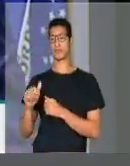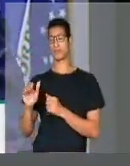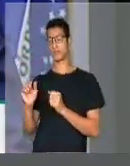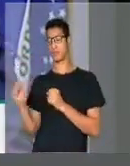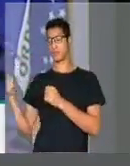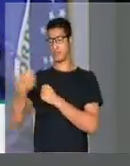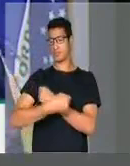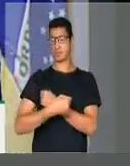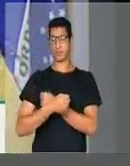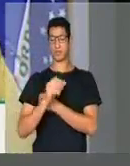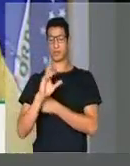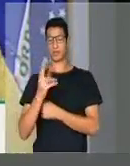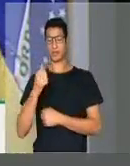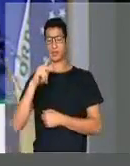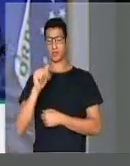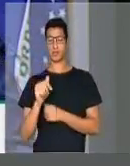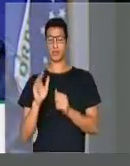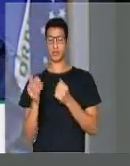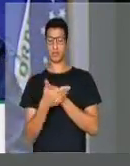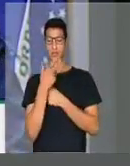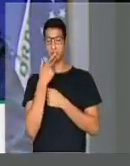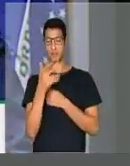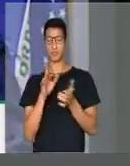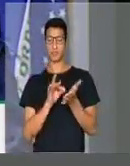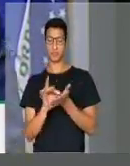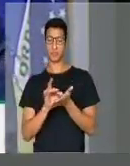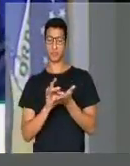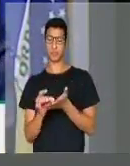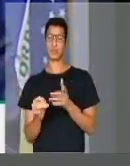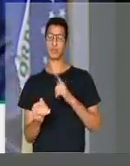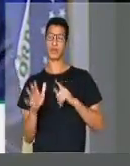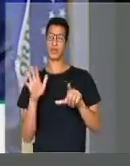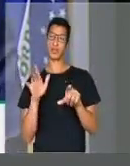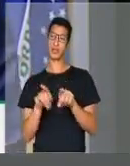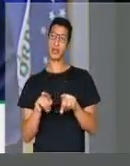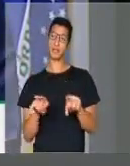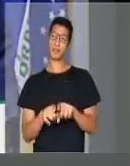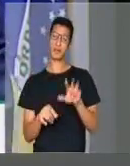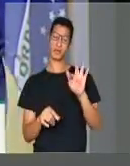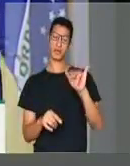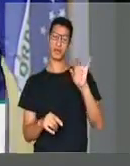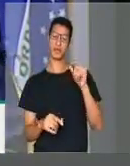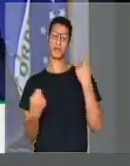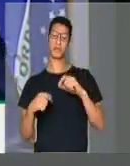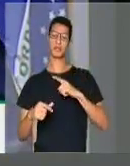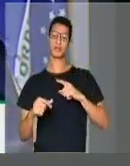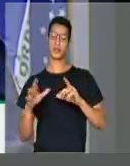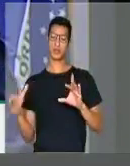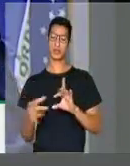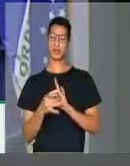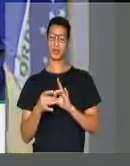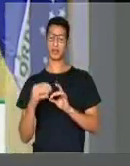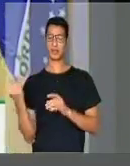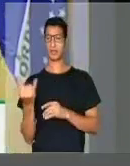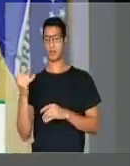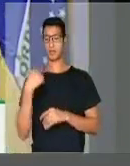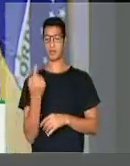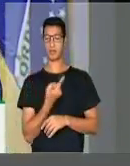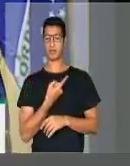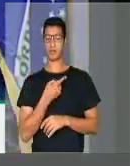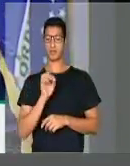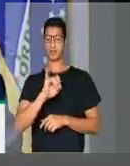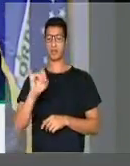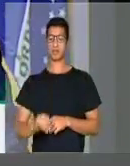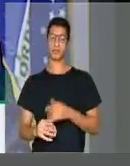escudo dessas chapas que são montadas de forma artificial. Além do fato que precisa ser colocado e é relevante. O nosso